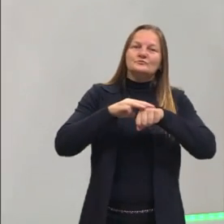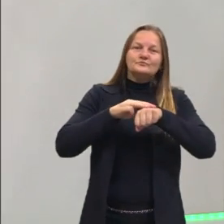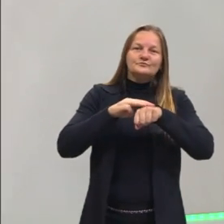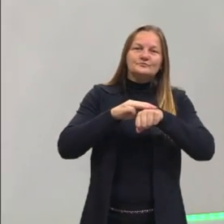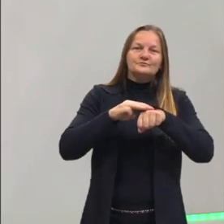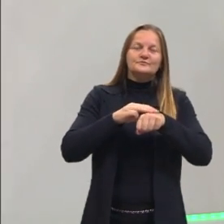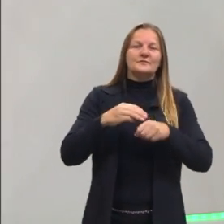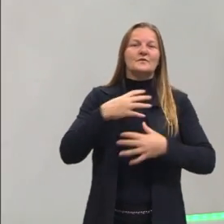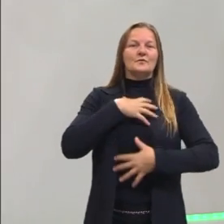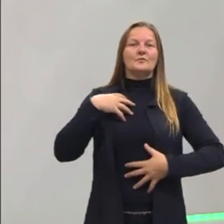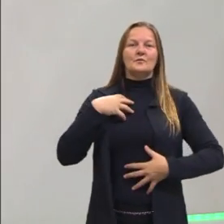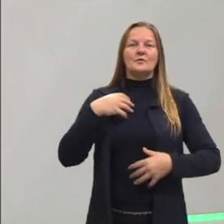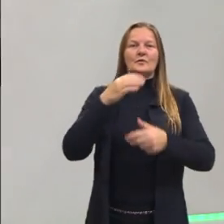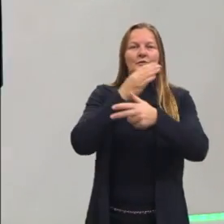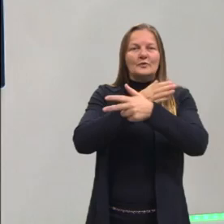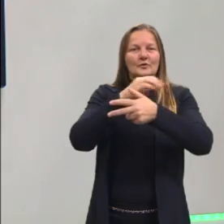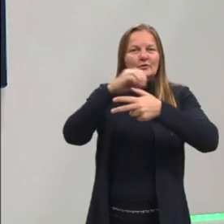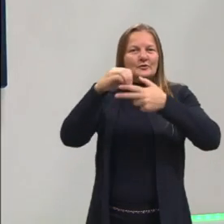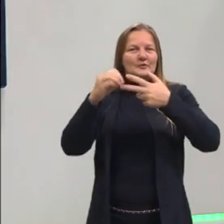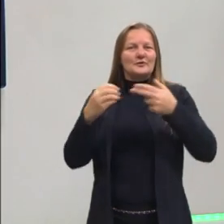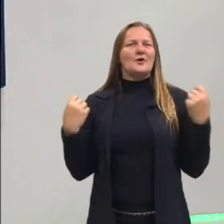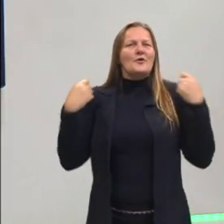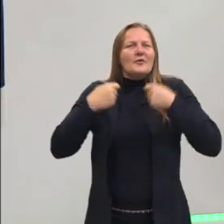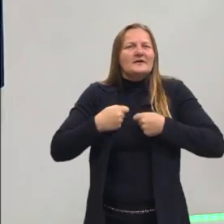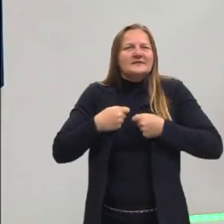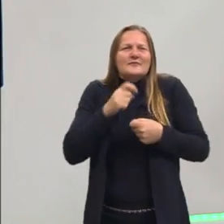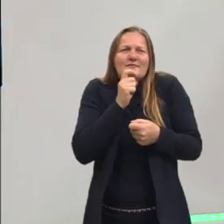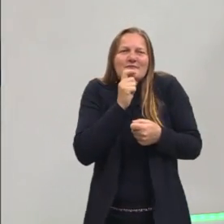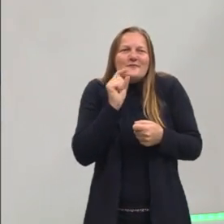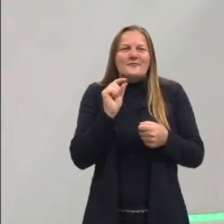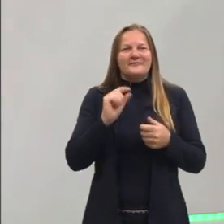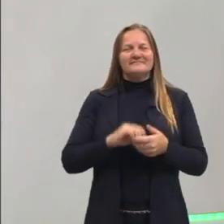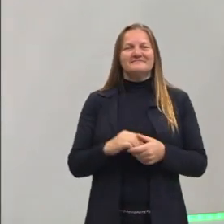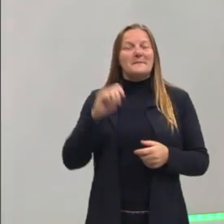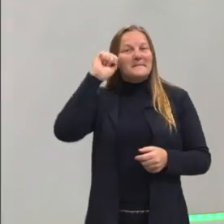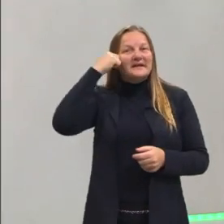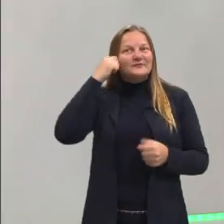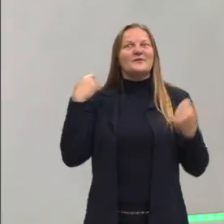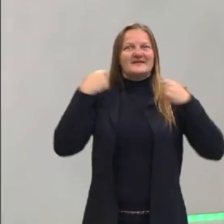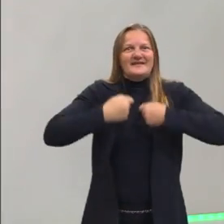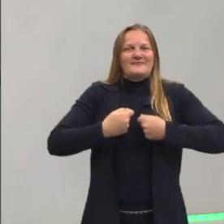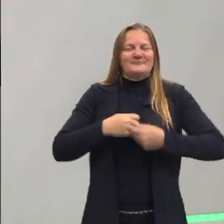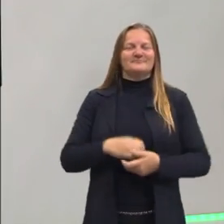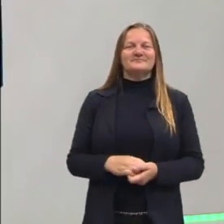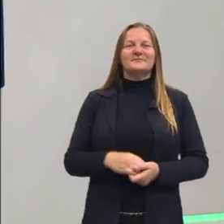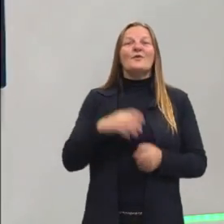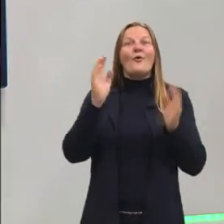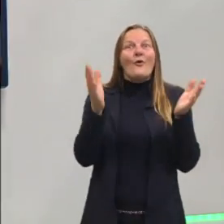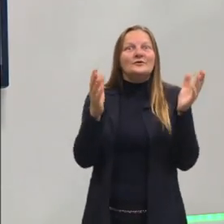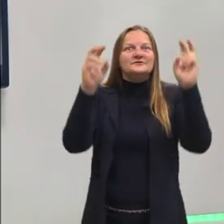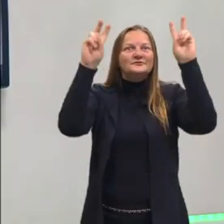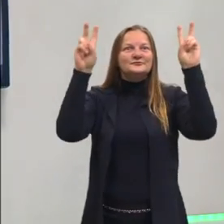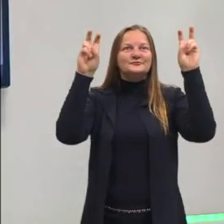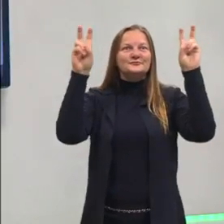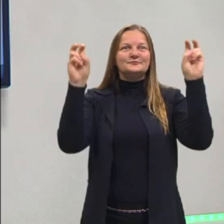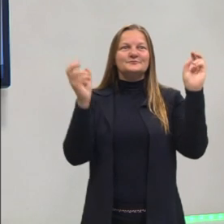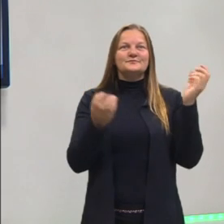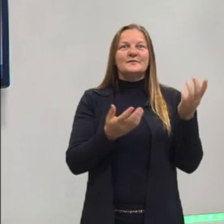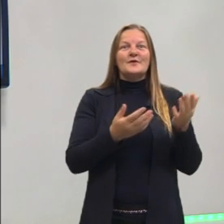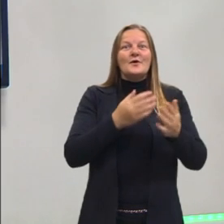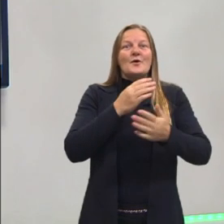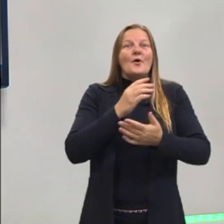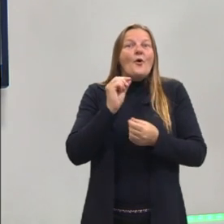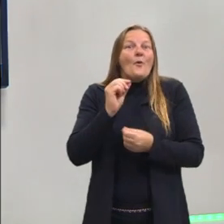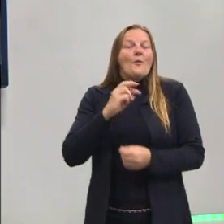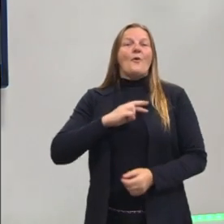estou com a camiseta do projeto e como está frio, estou com um casaquinho preto aqui. Hoje a gente vai falar sobre nosso querido